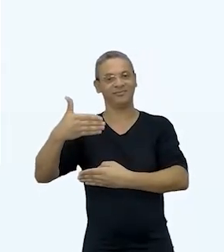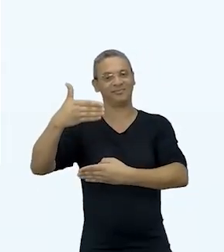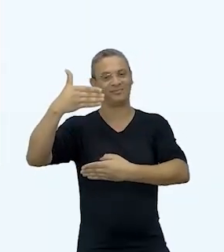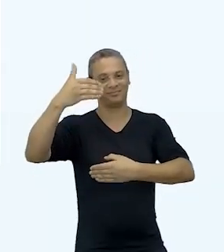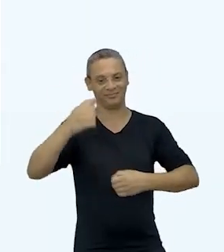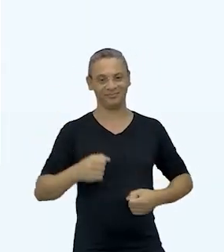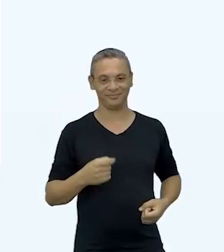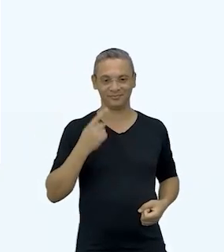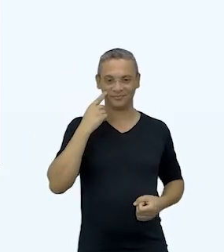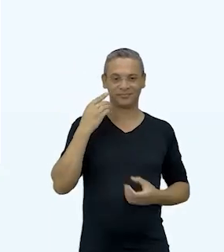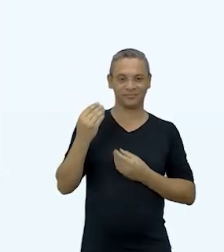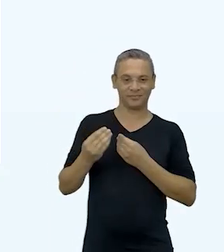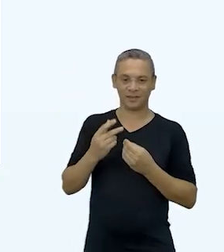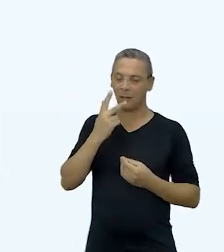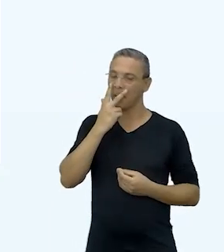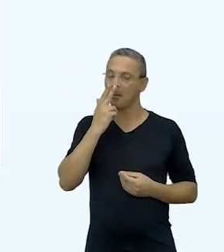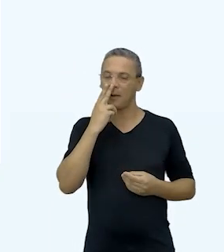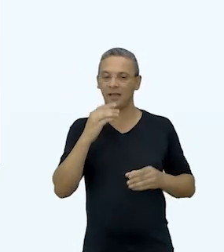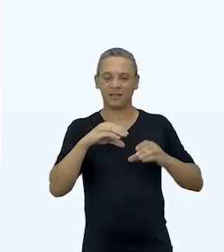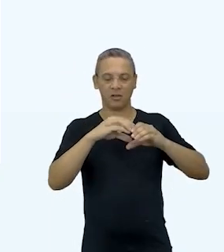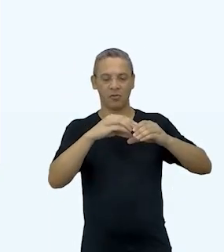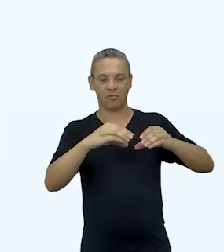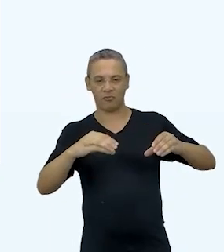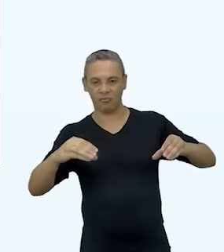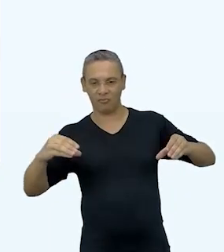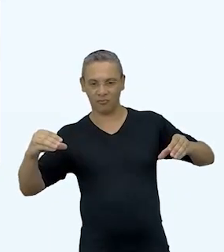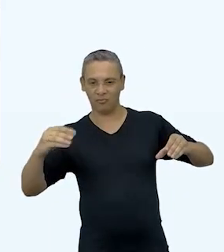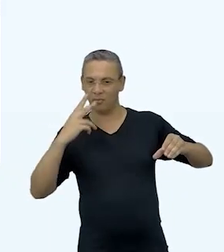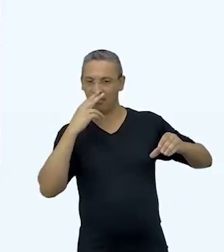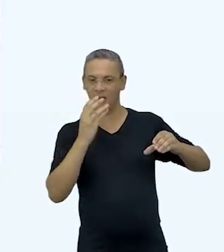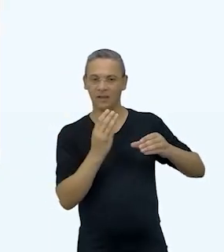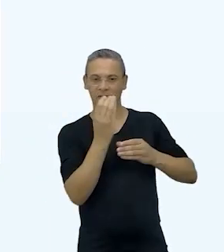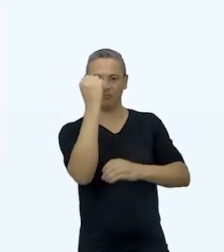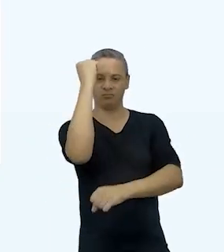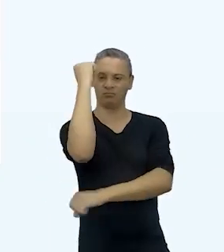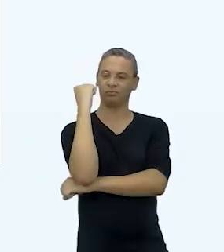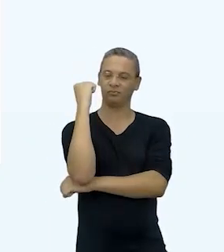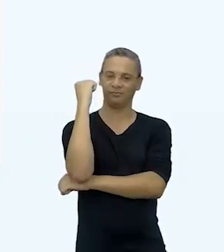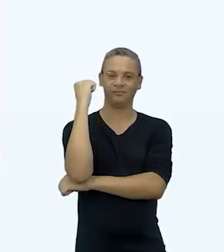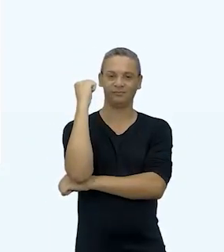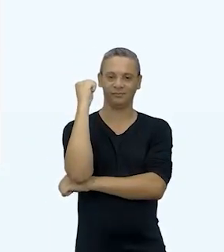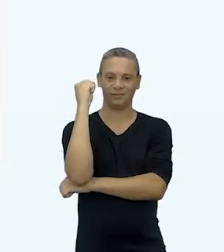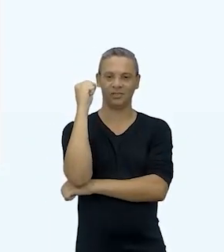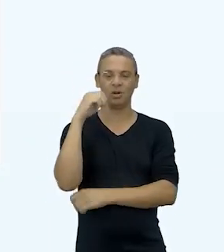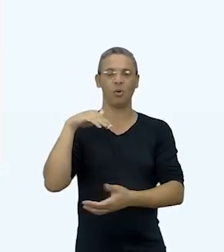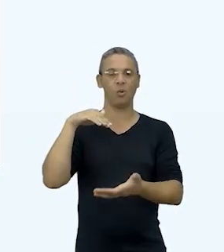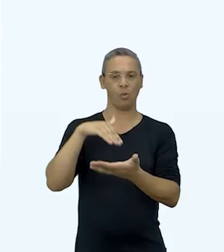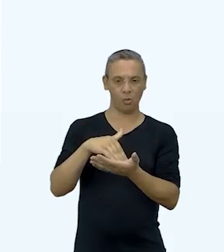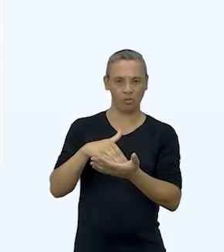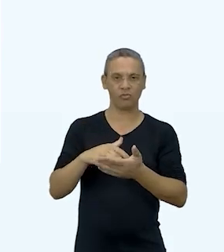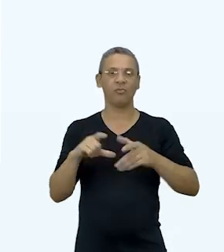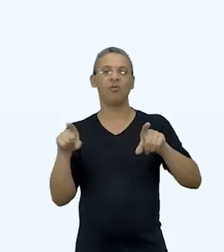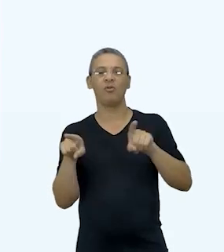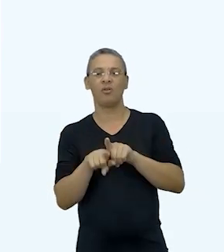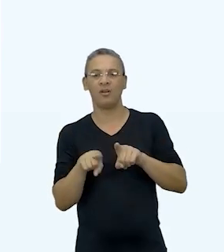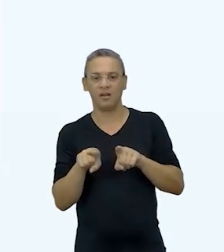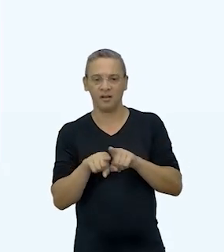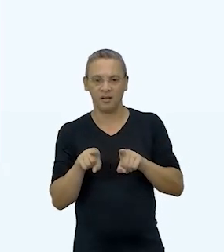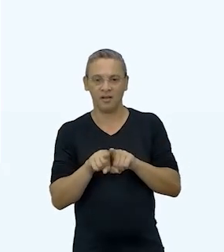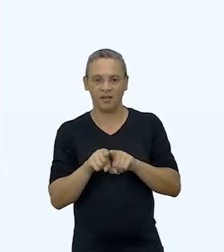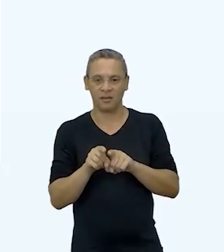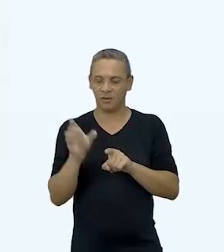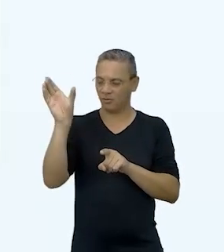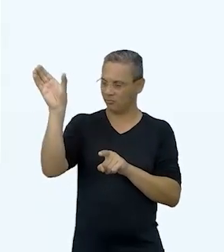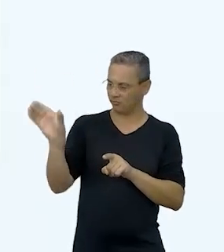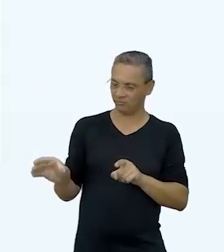vazado faria a canaleta para espécie de coluna na última carreira. Na última e na vega e contra